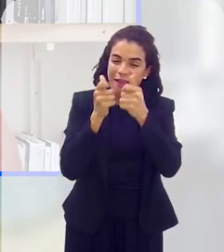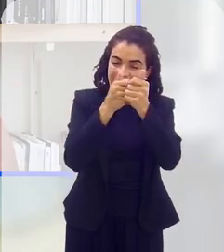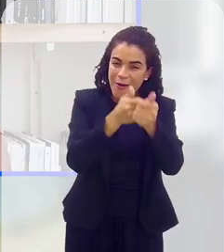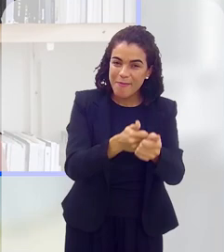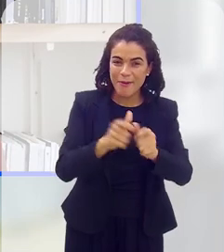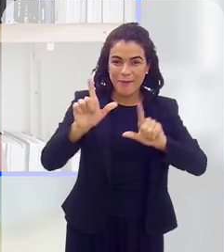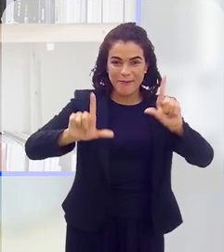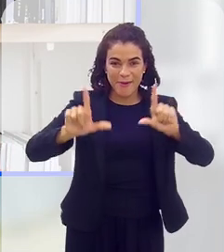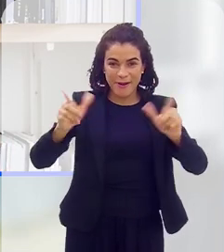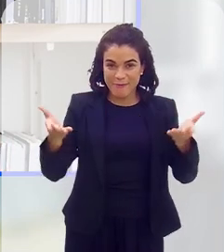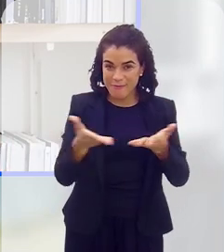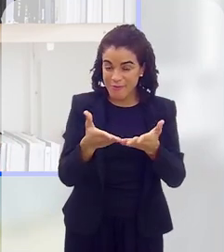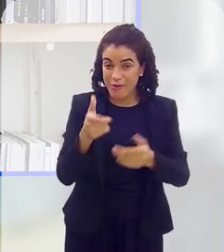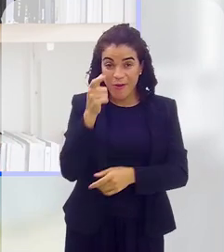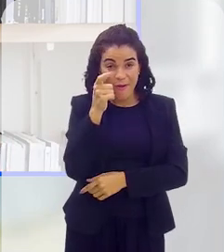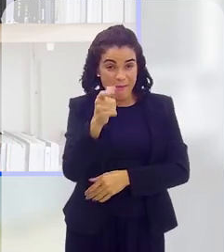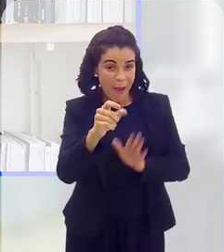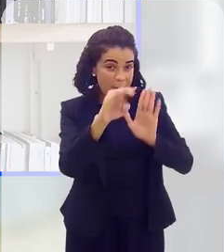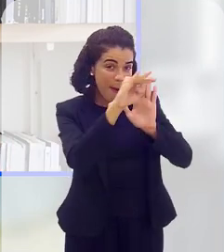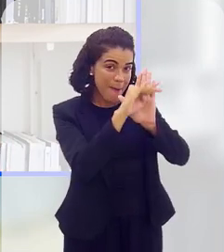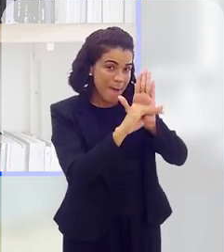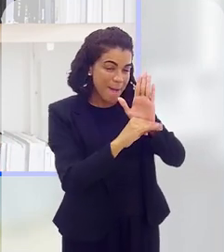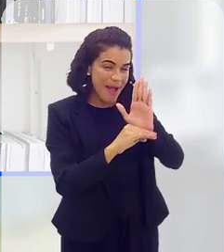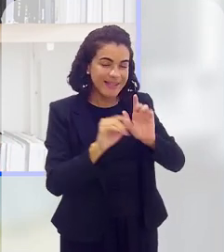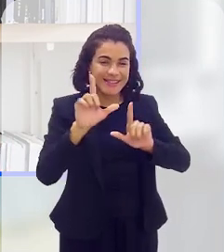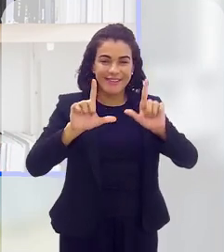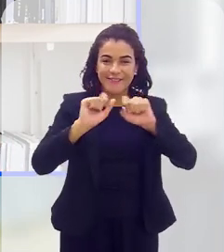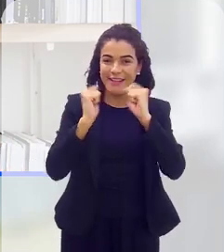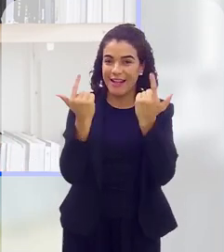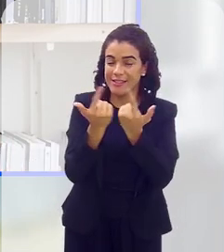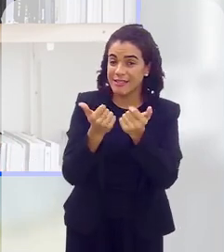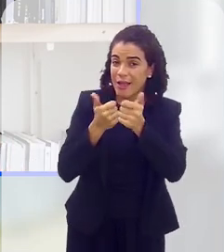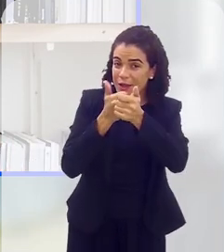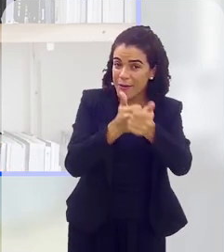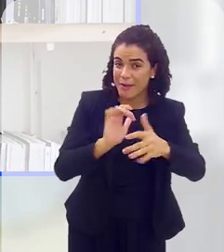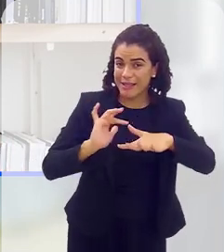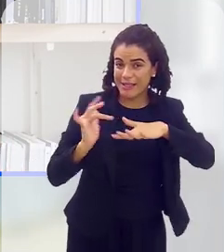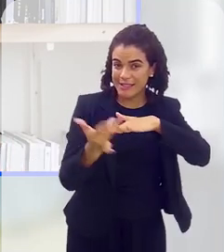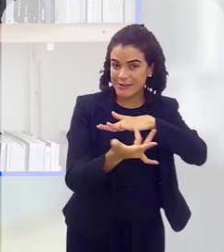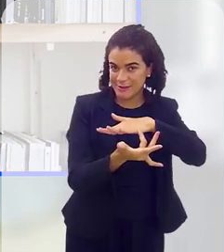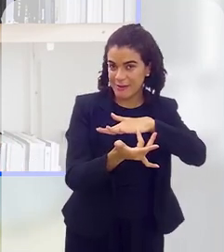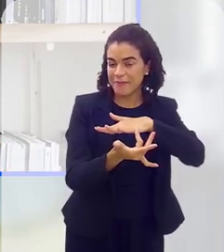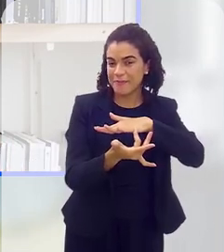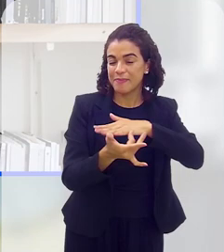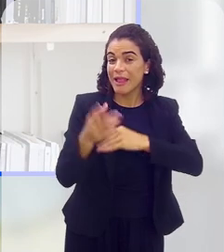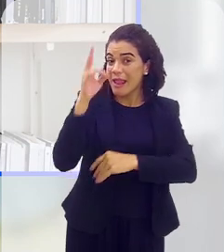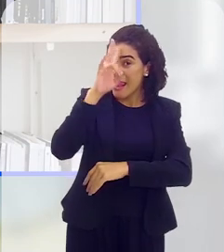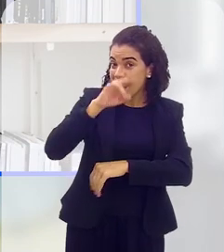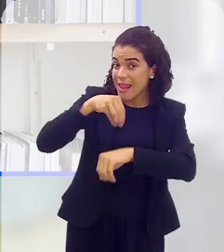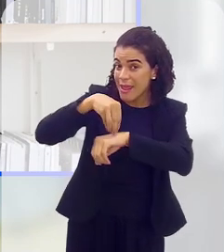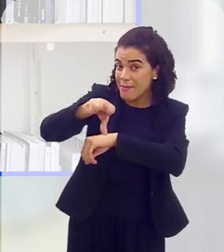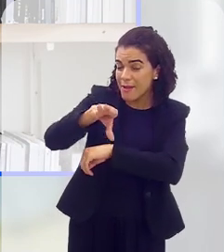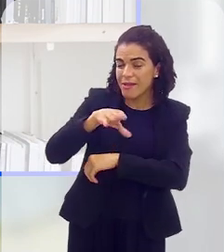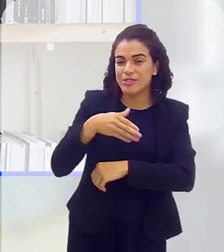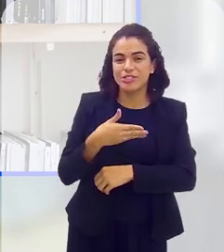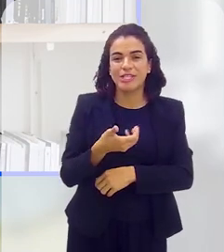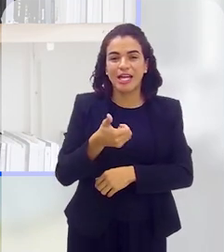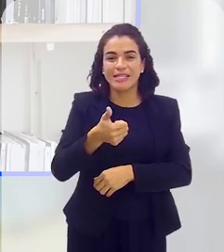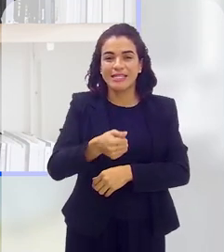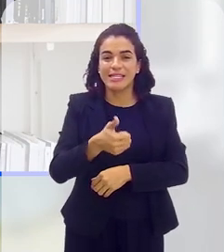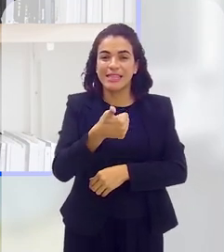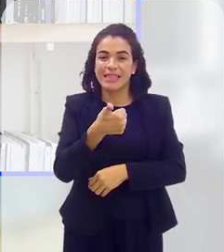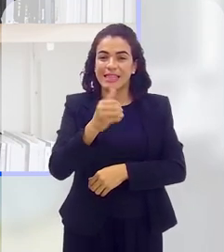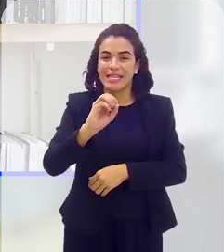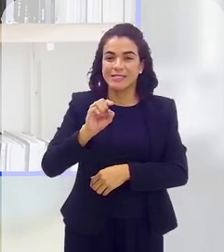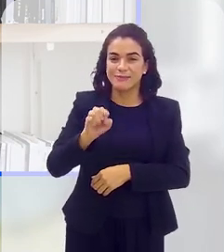acompanhou o programa de hoje. Continue de olho na programação da TV Alerja e acompanhe a gente nas nossas redes sociais. Lembrando que estamos no canal digital